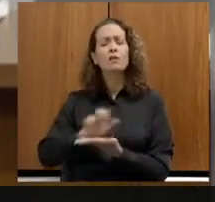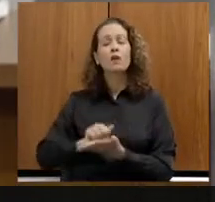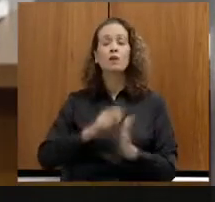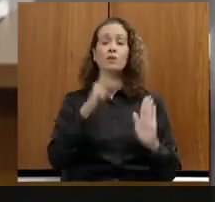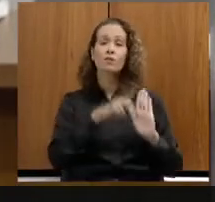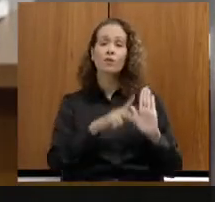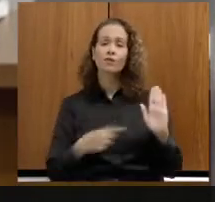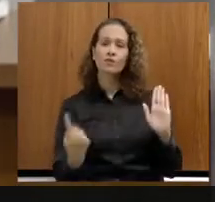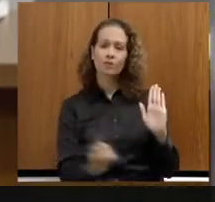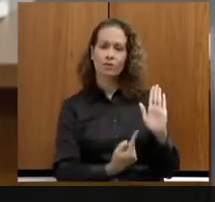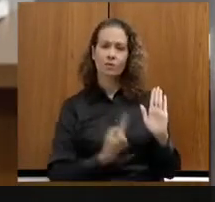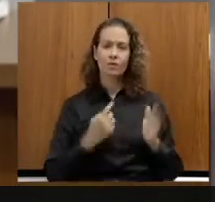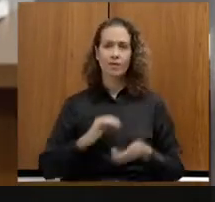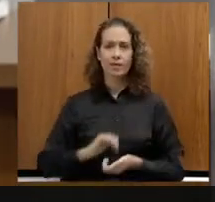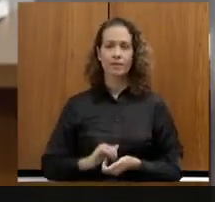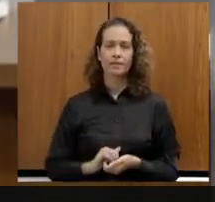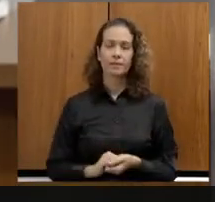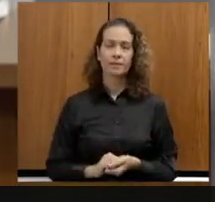nossos.